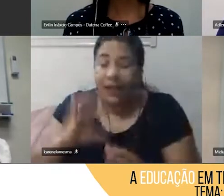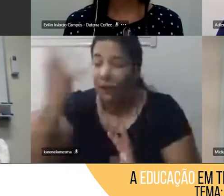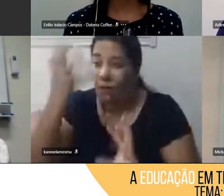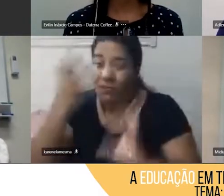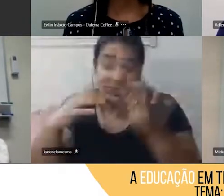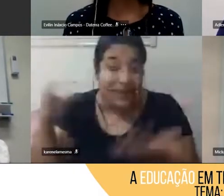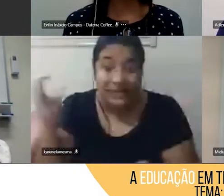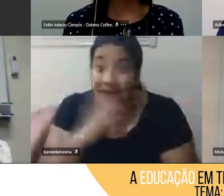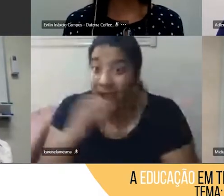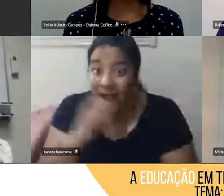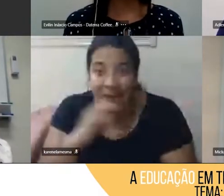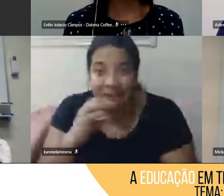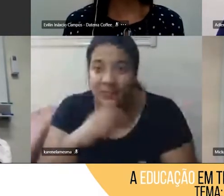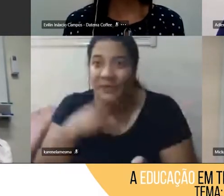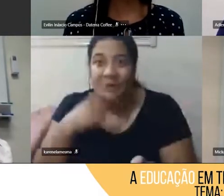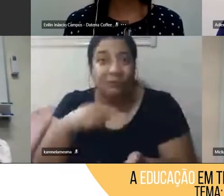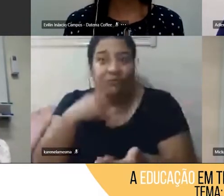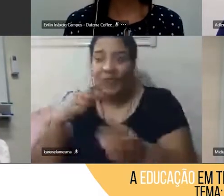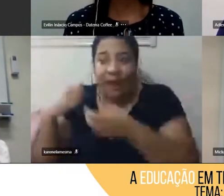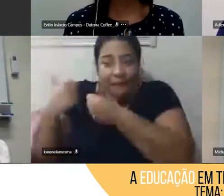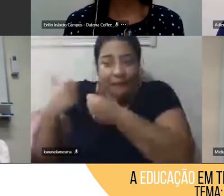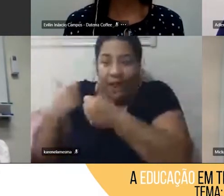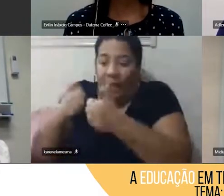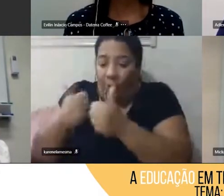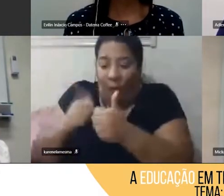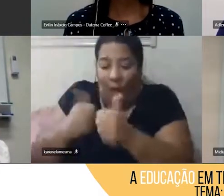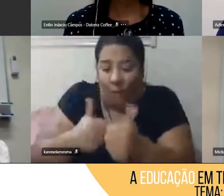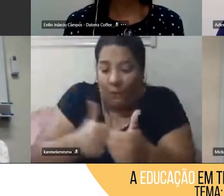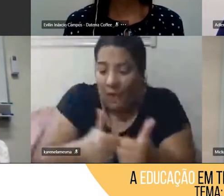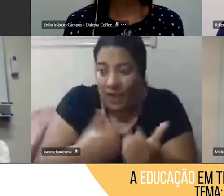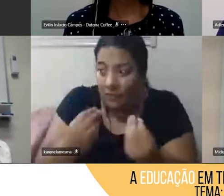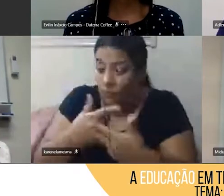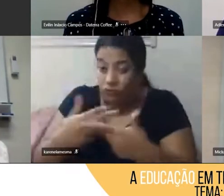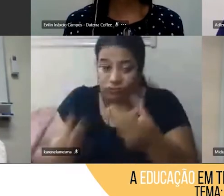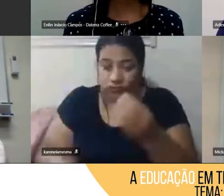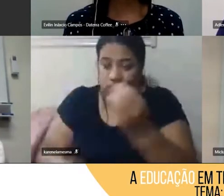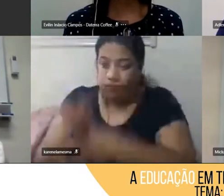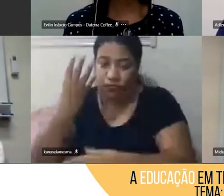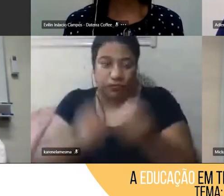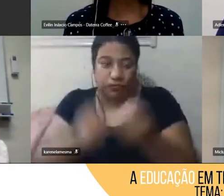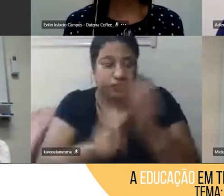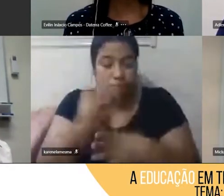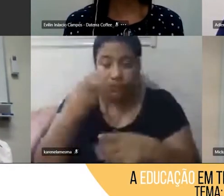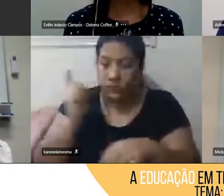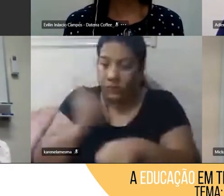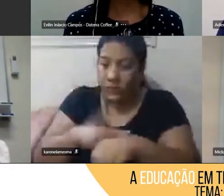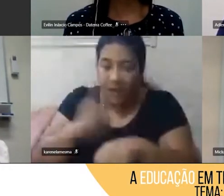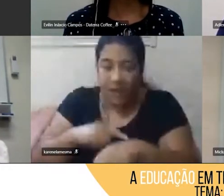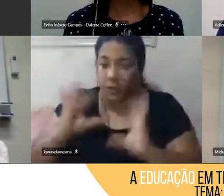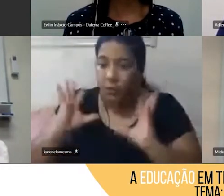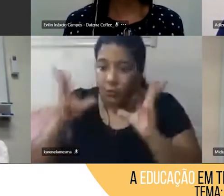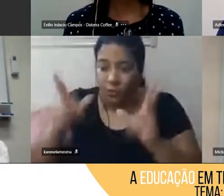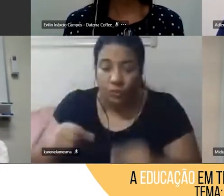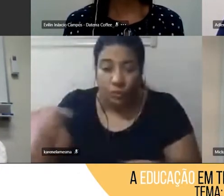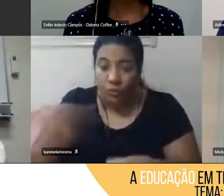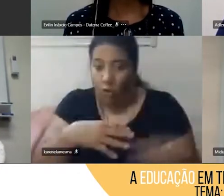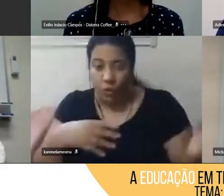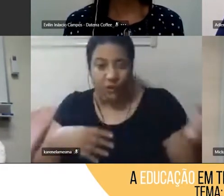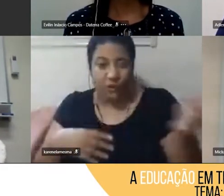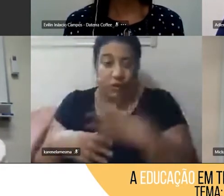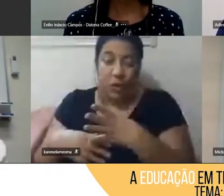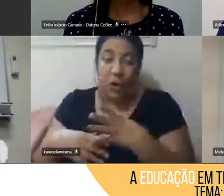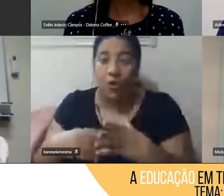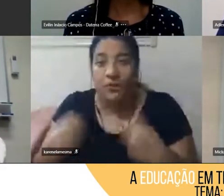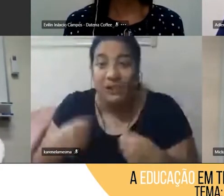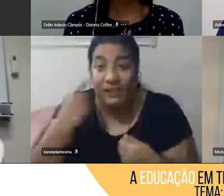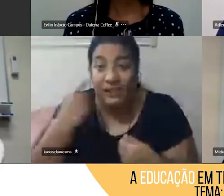acompanhar muitas vezes tudo o que está acontecendo, então o tempo inteiro a gente lê várias informações, e como é que eu